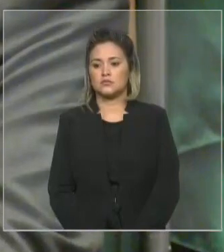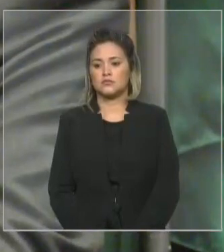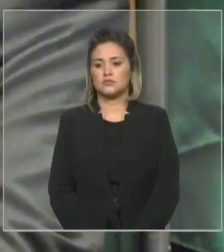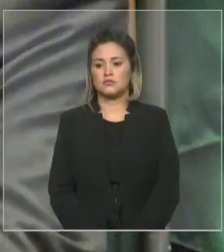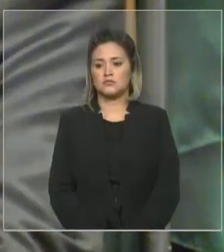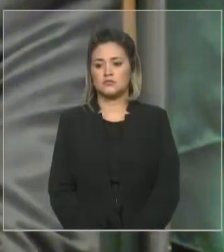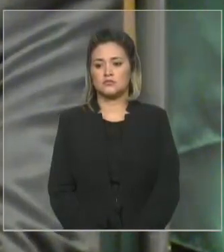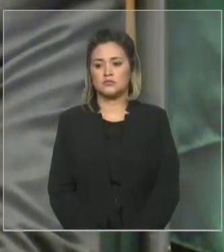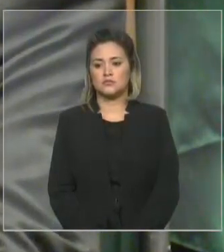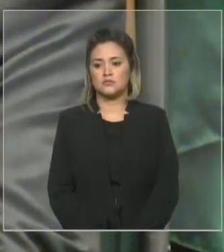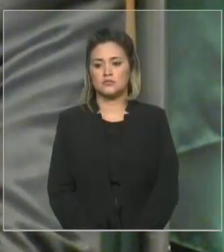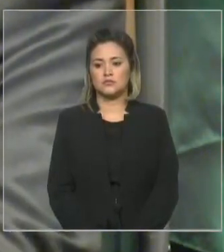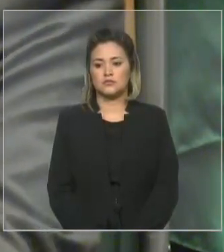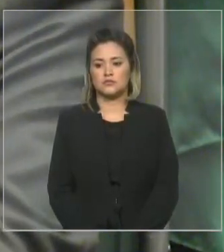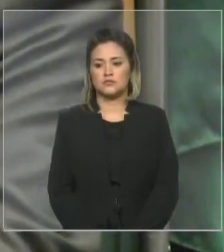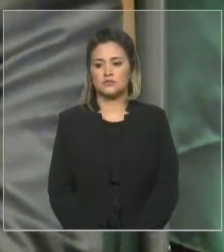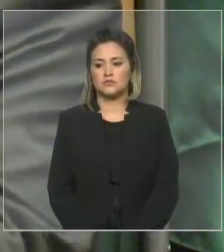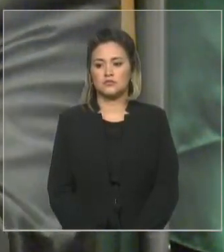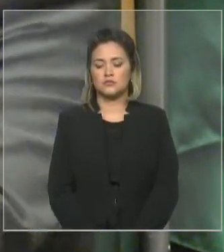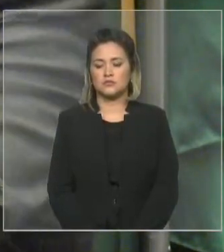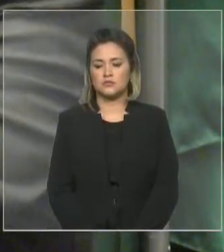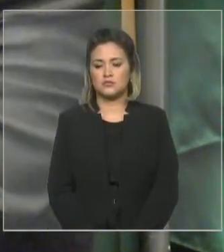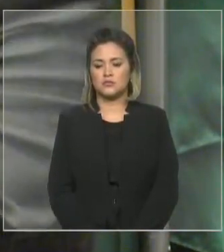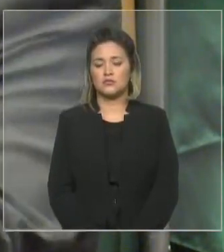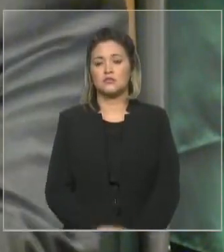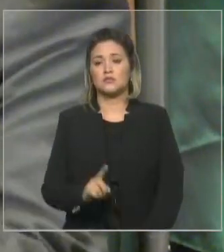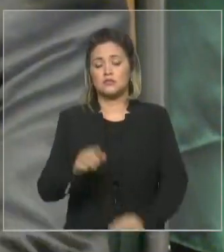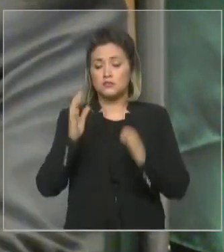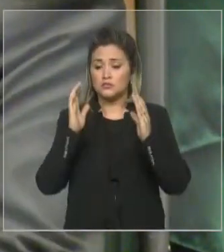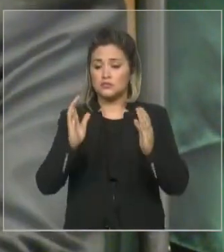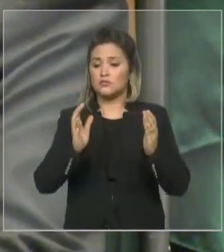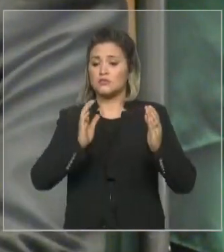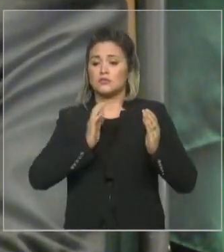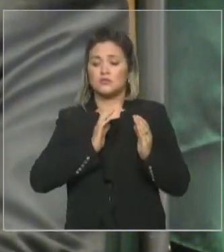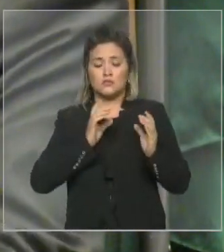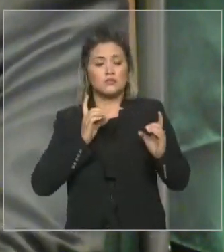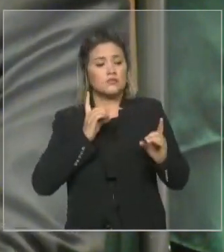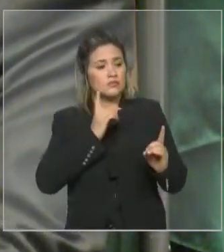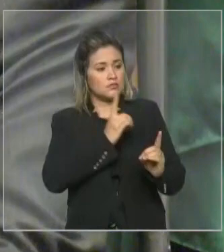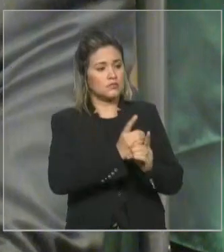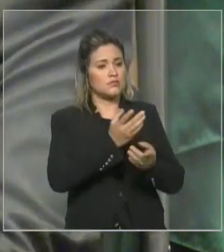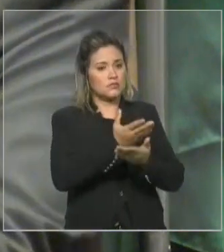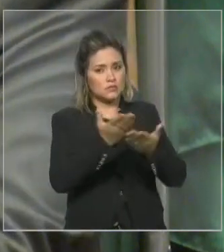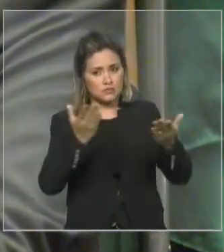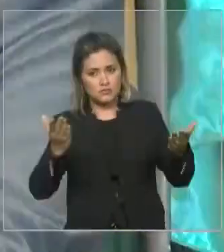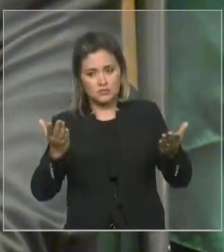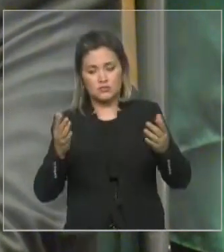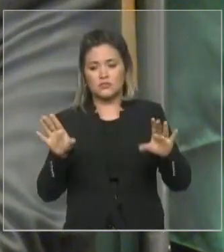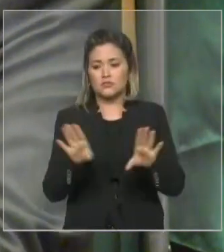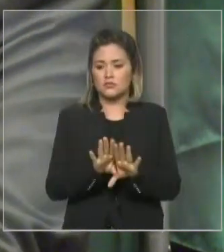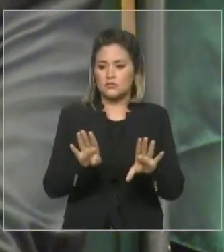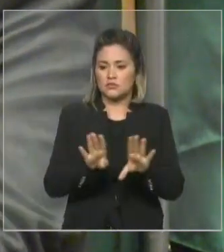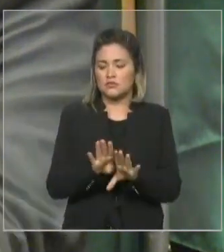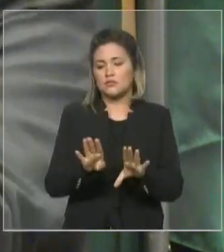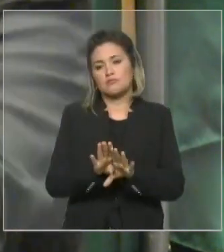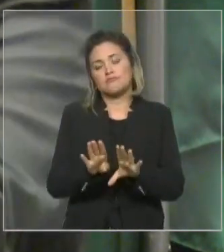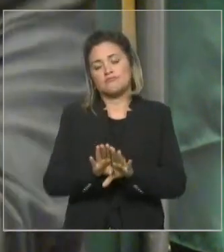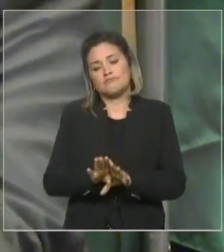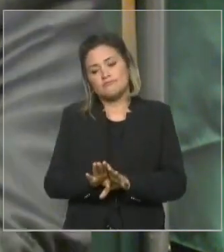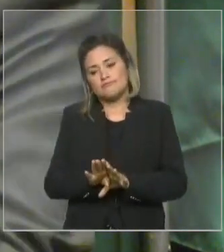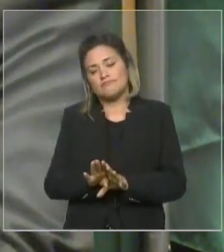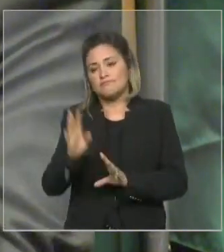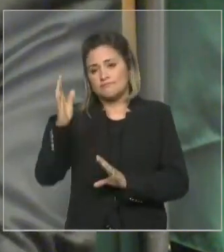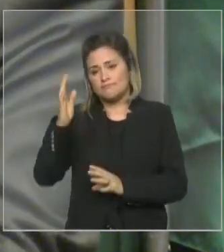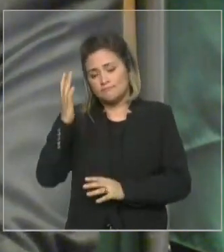E, ao mesmo tempo, como disse, que tenha a honra de me reencontrar com meus pares, também, de certa forma, é um até breve, porque, a partir de